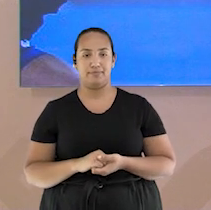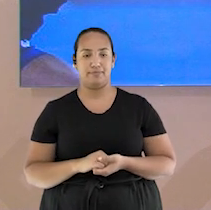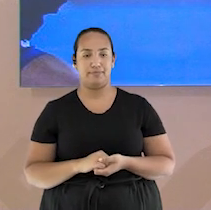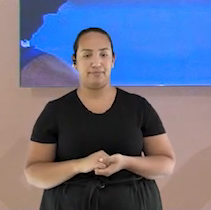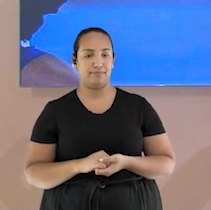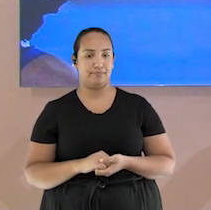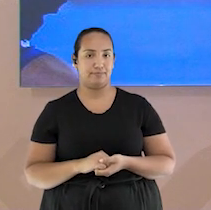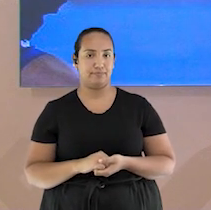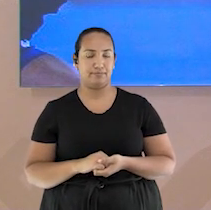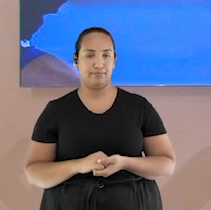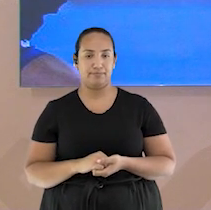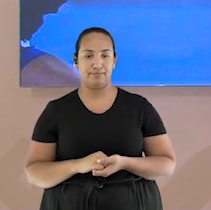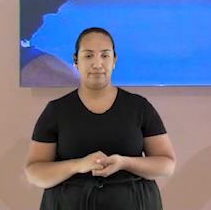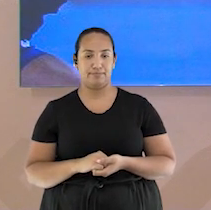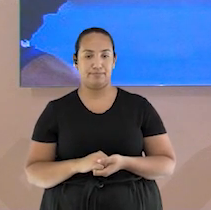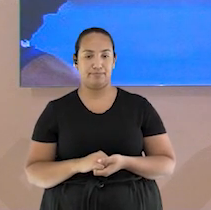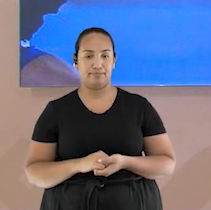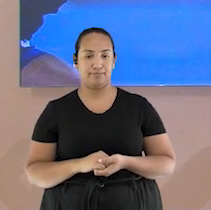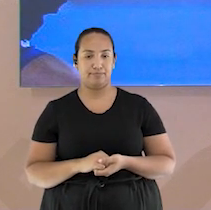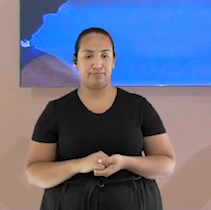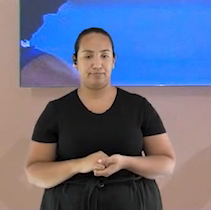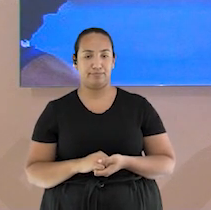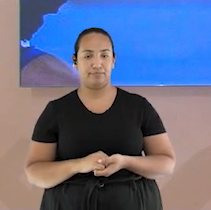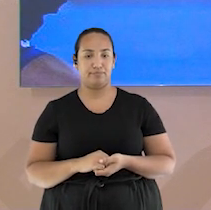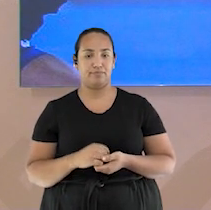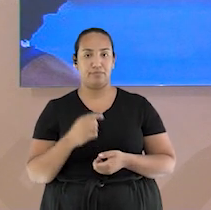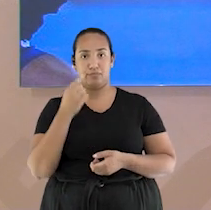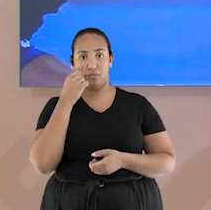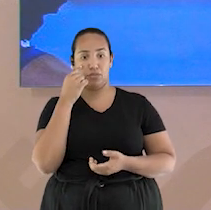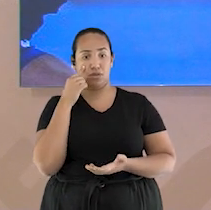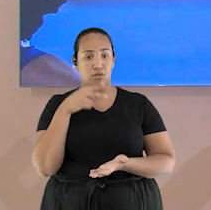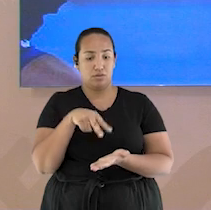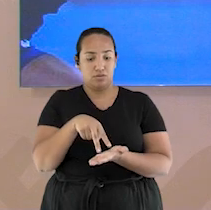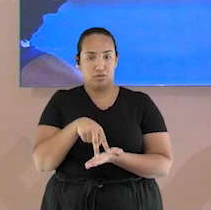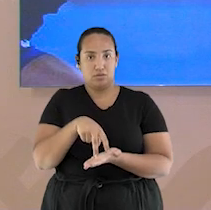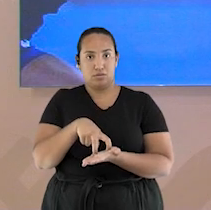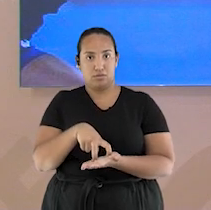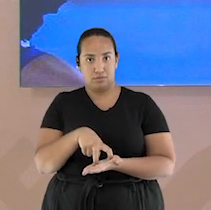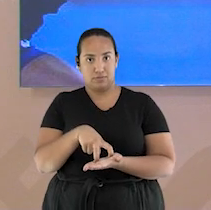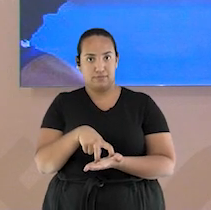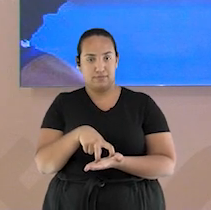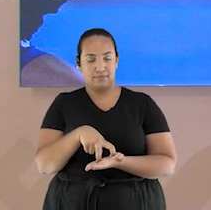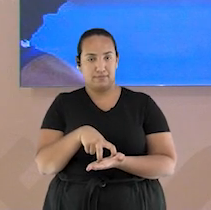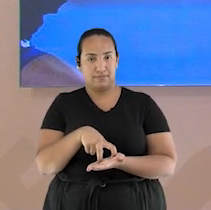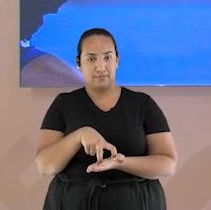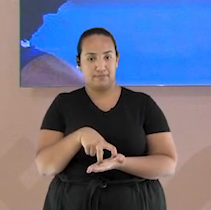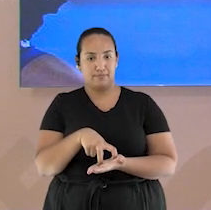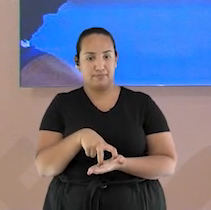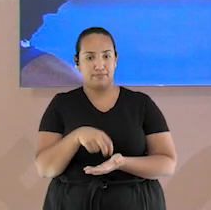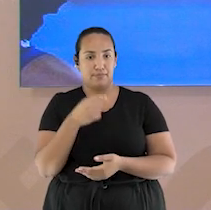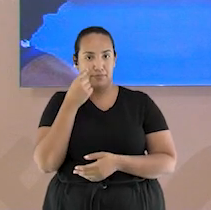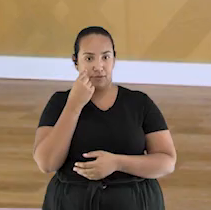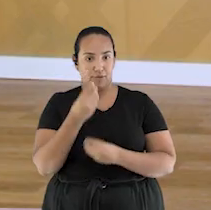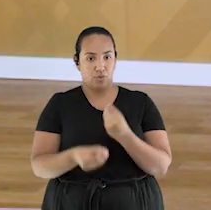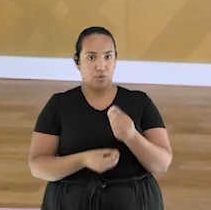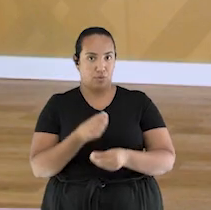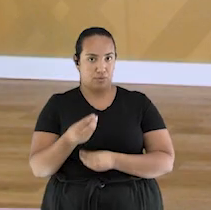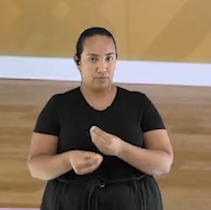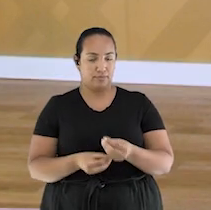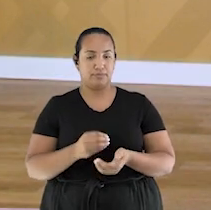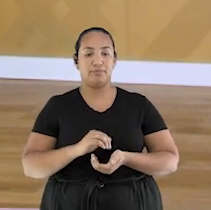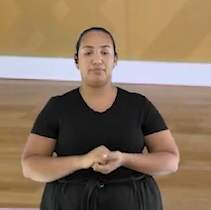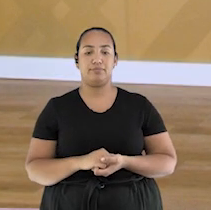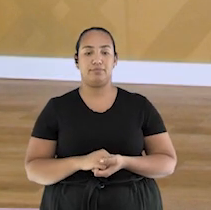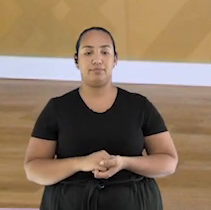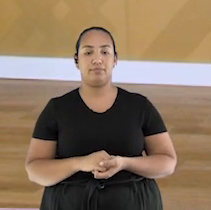O tronco fica levemente flexionado, para a frente, dessa maneira. E